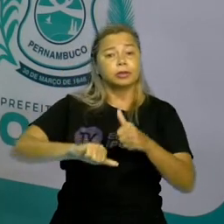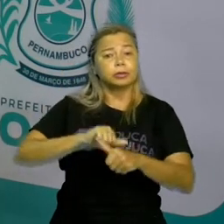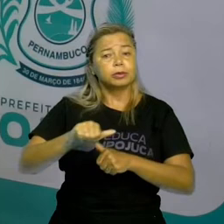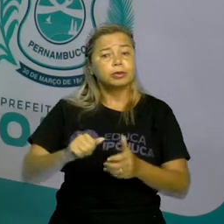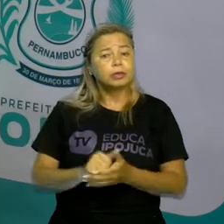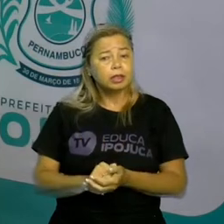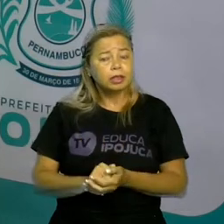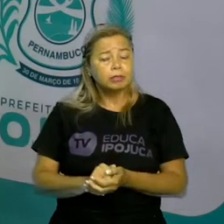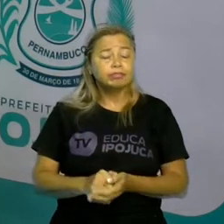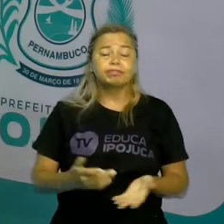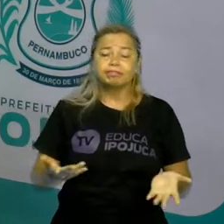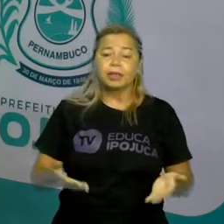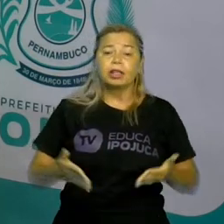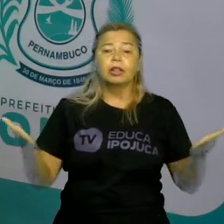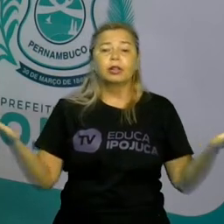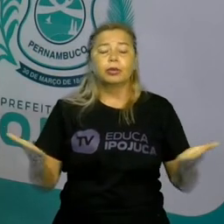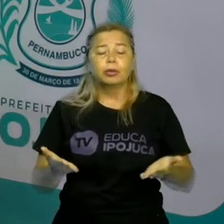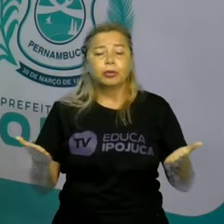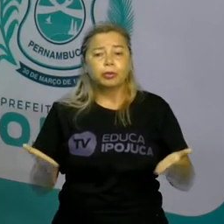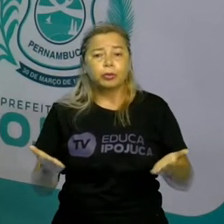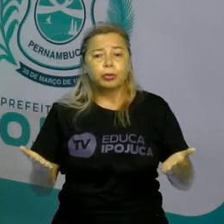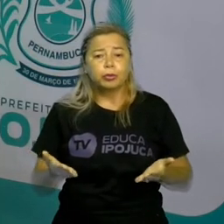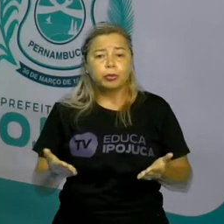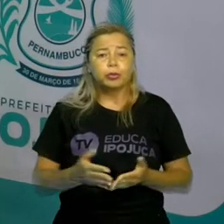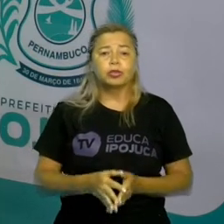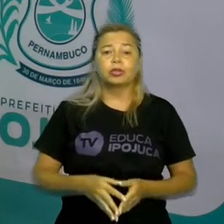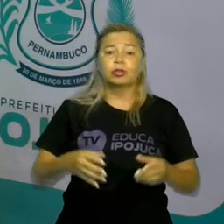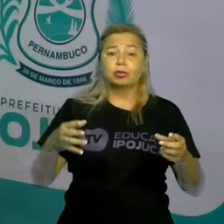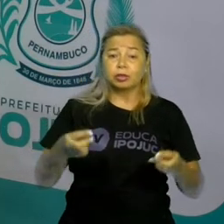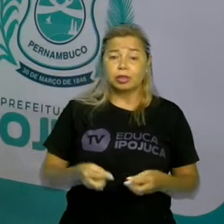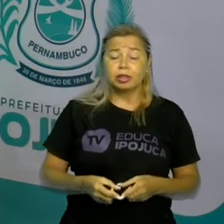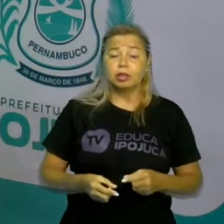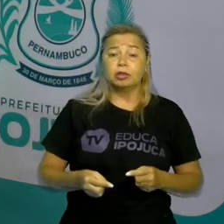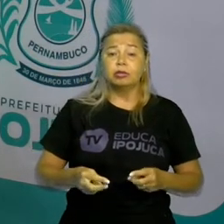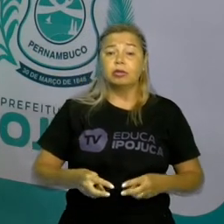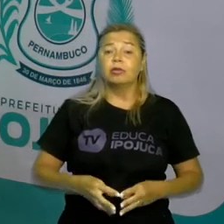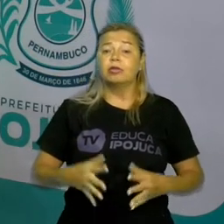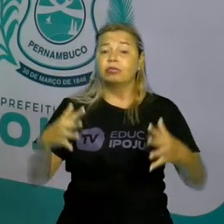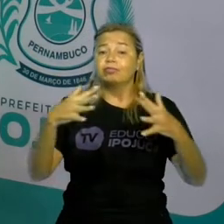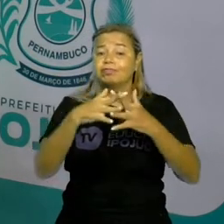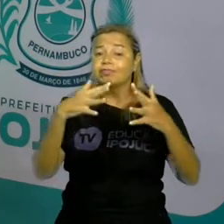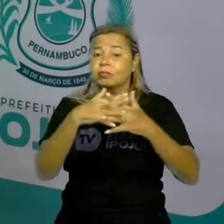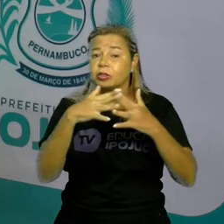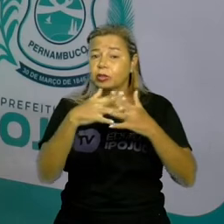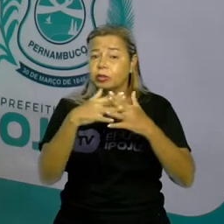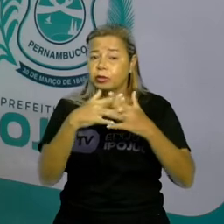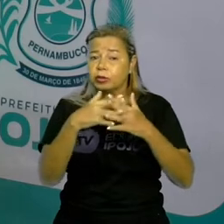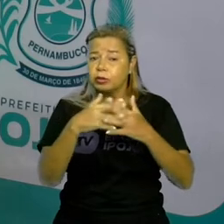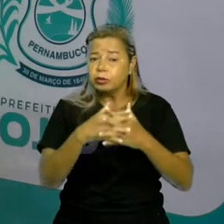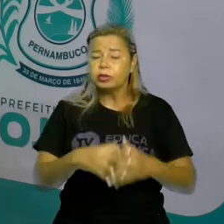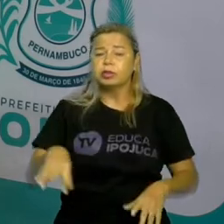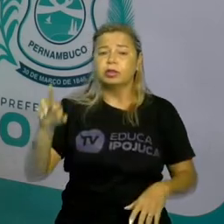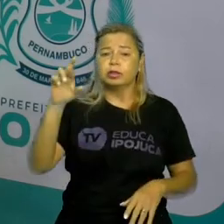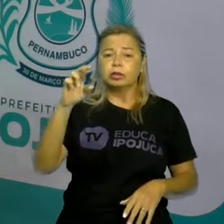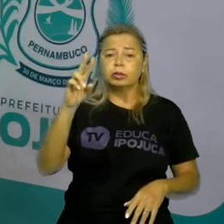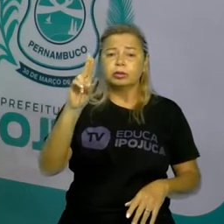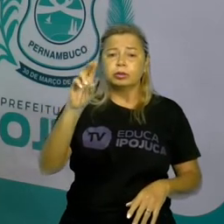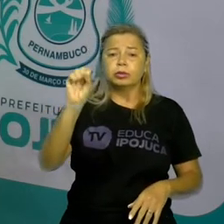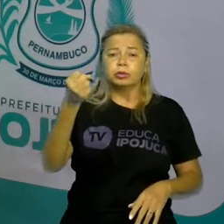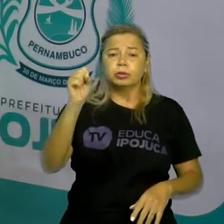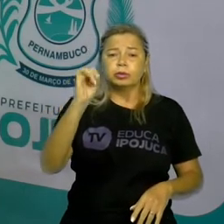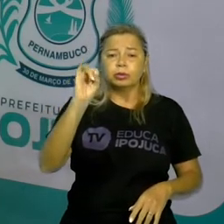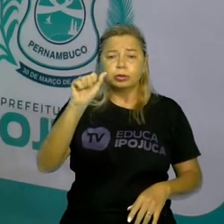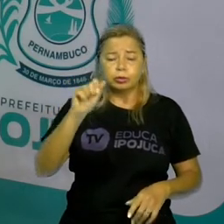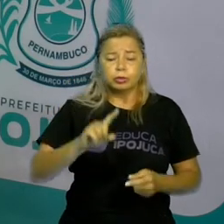está vivendo um conflito entre a Rússia e a Ucrânia, que já foi uma parte